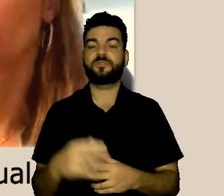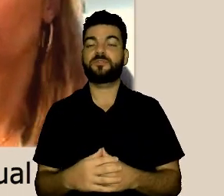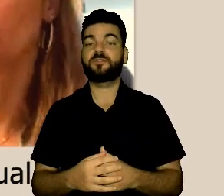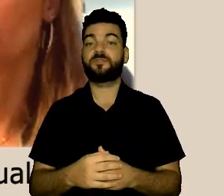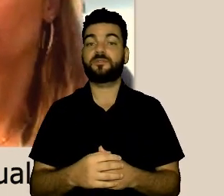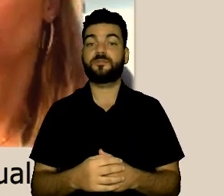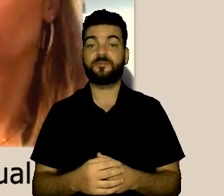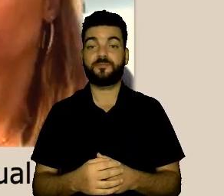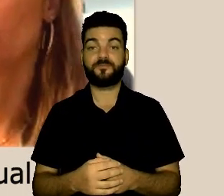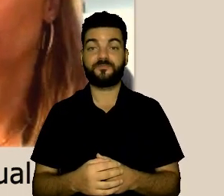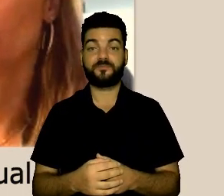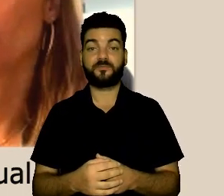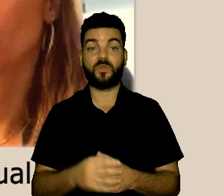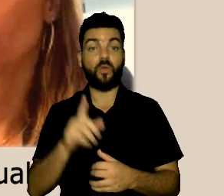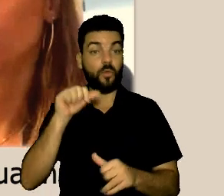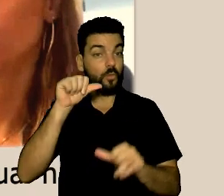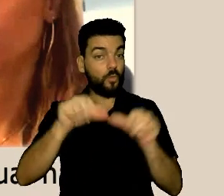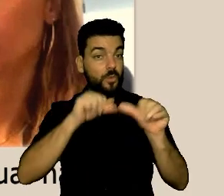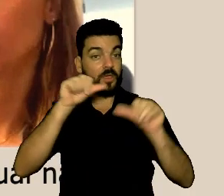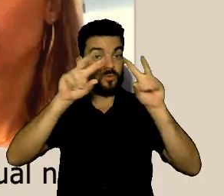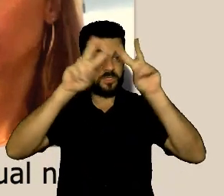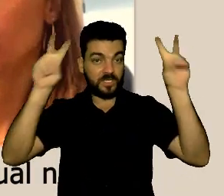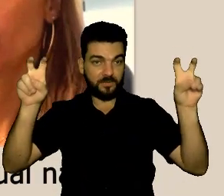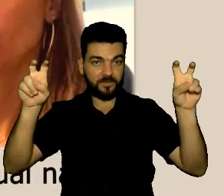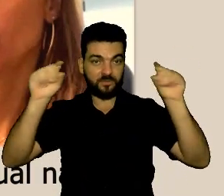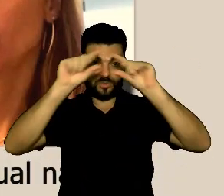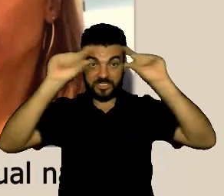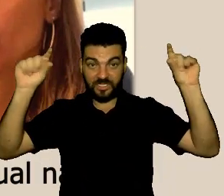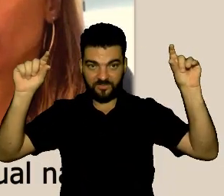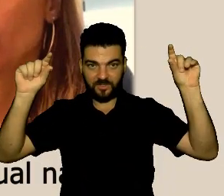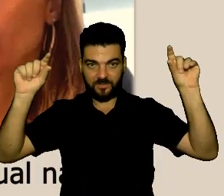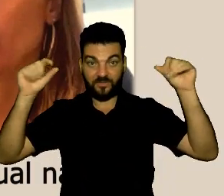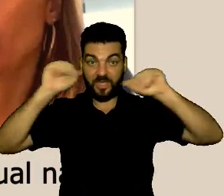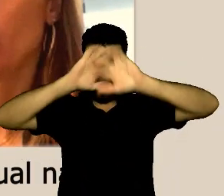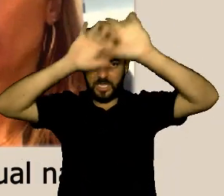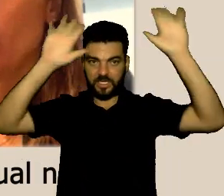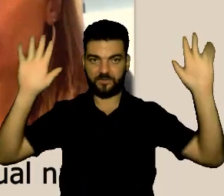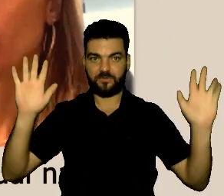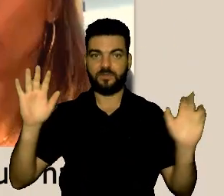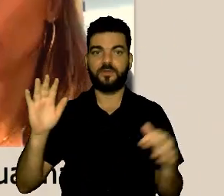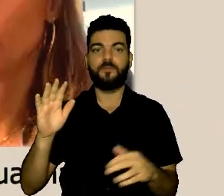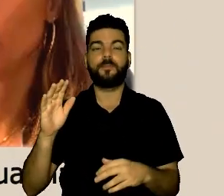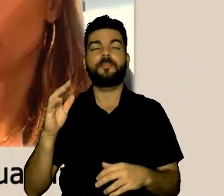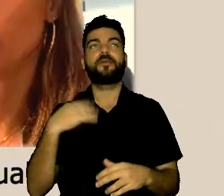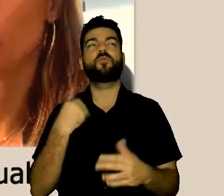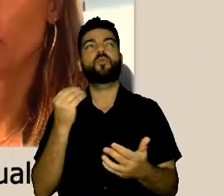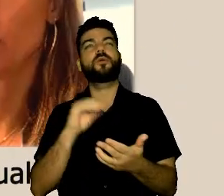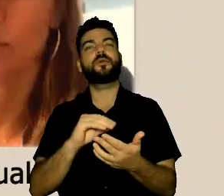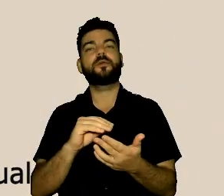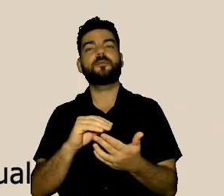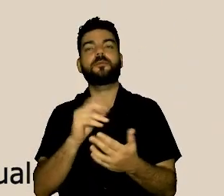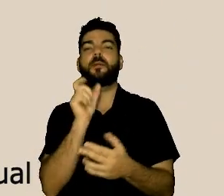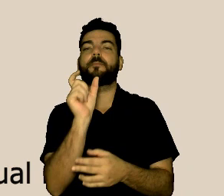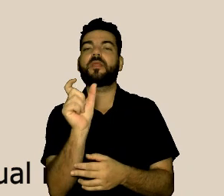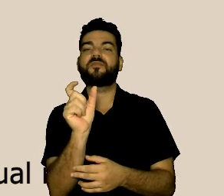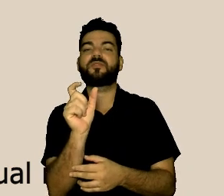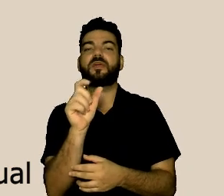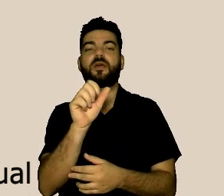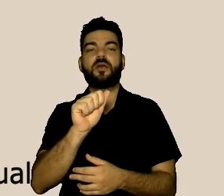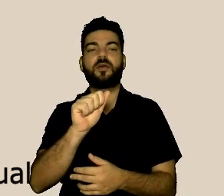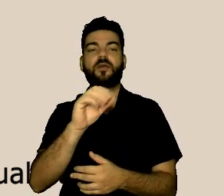enfrentamento, mas especialmente com a palavra acolhimento. Porque, para iniciar,